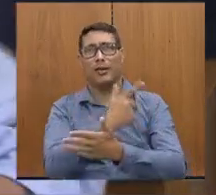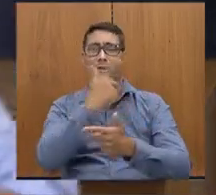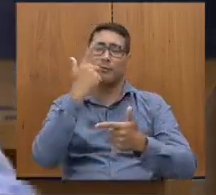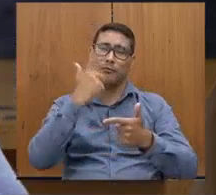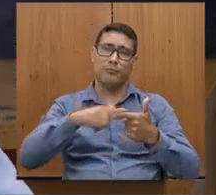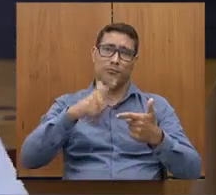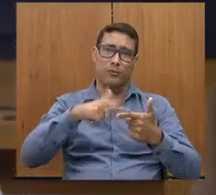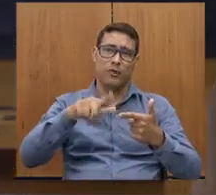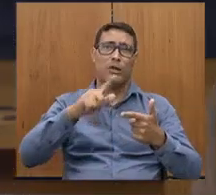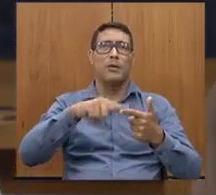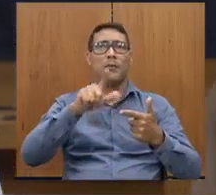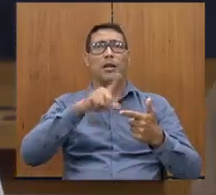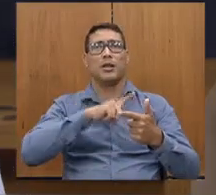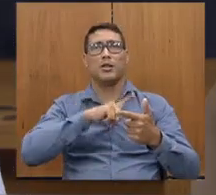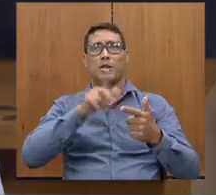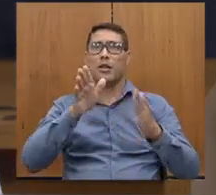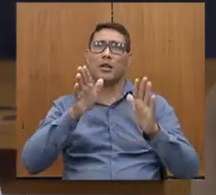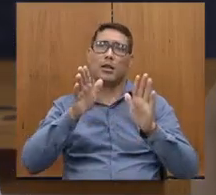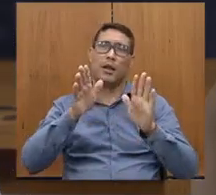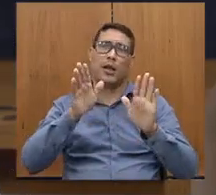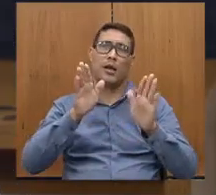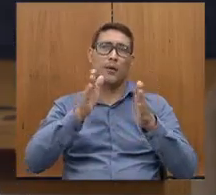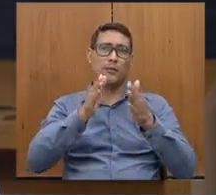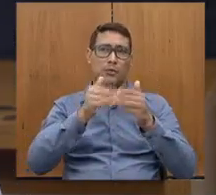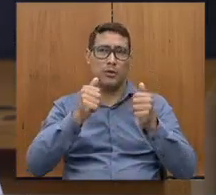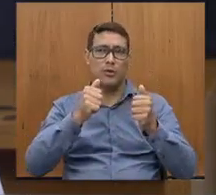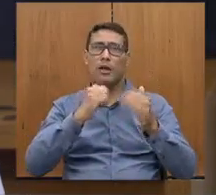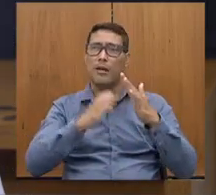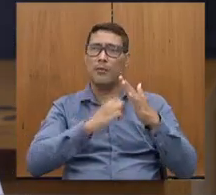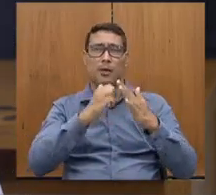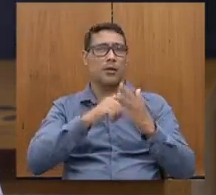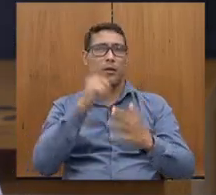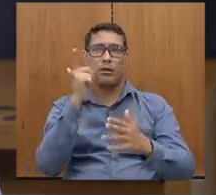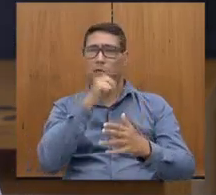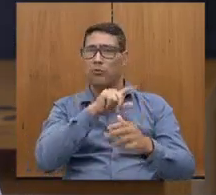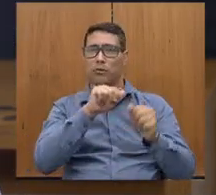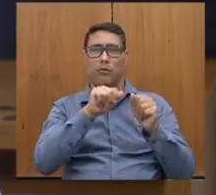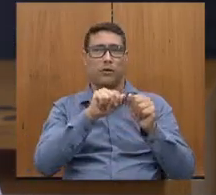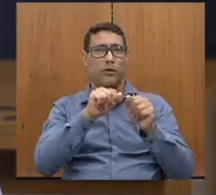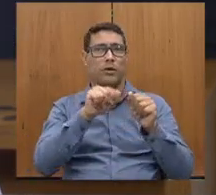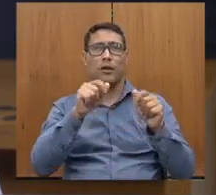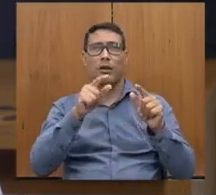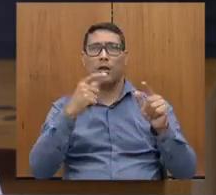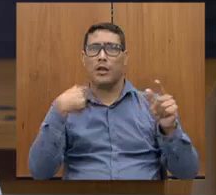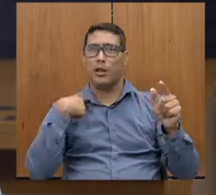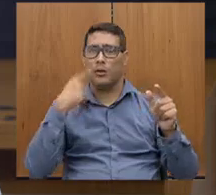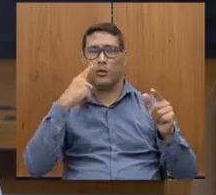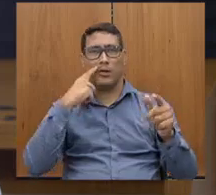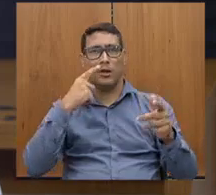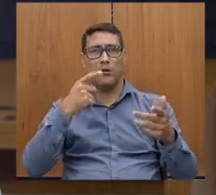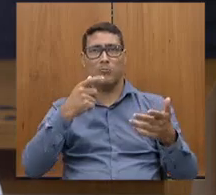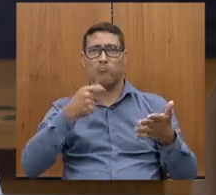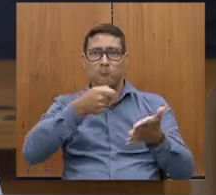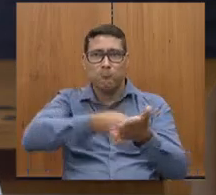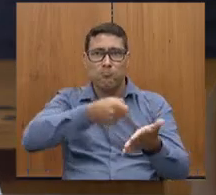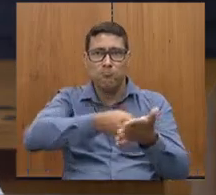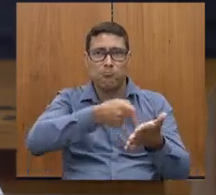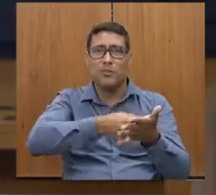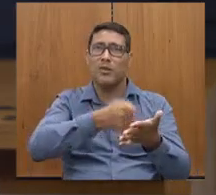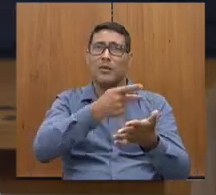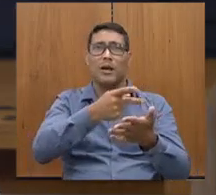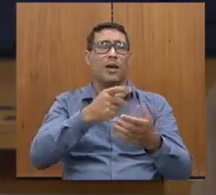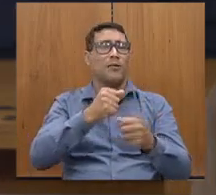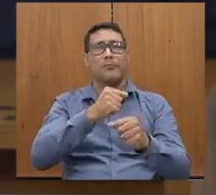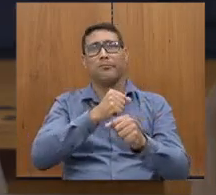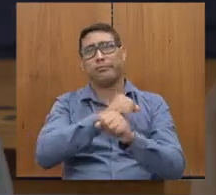relicitando, porque a empresa não deu conta. Eu ainda dei uma apertada no camarada lá, mas não teve jeito,